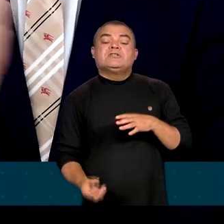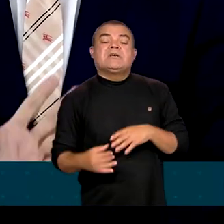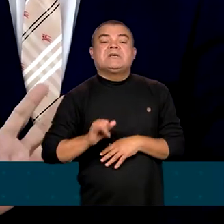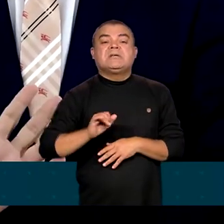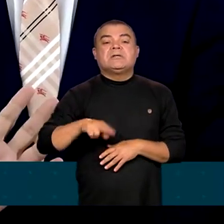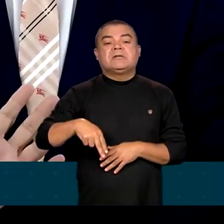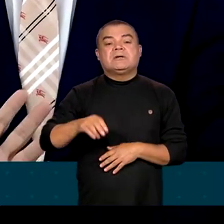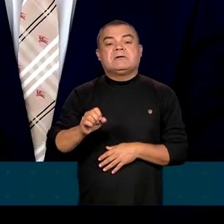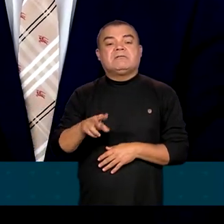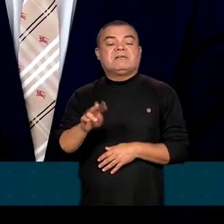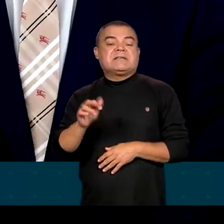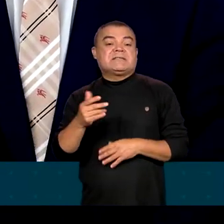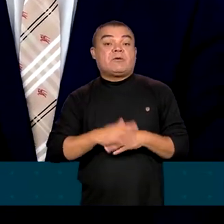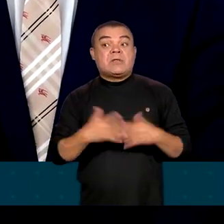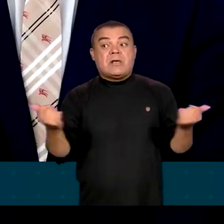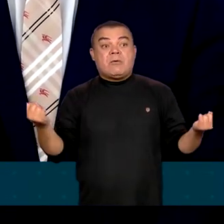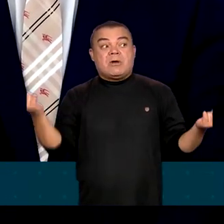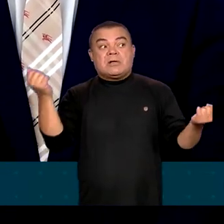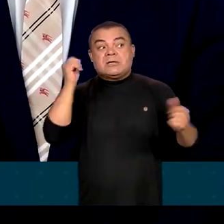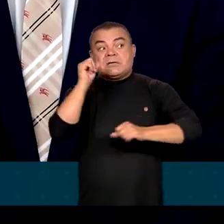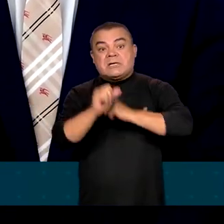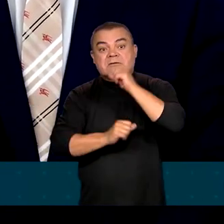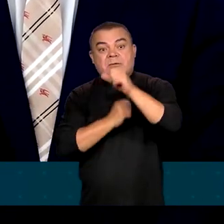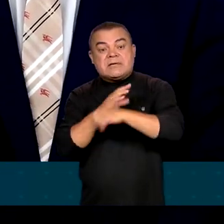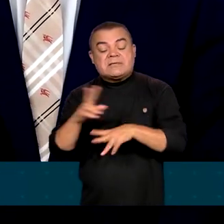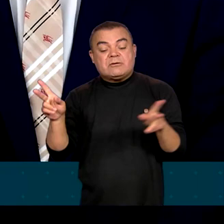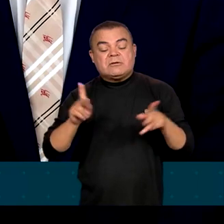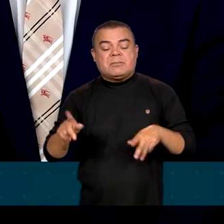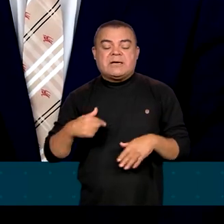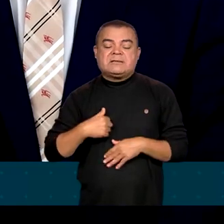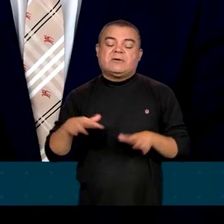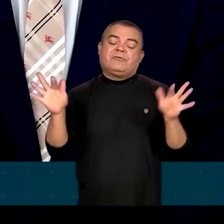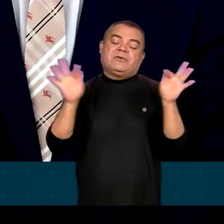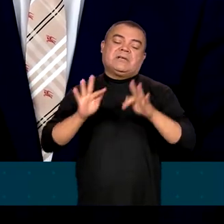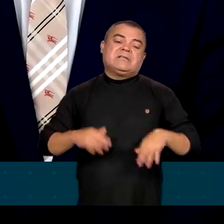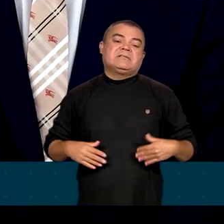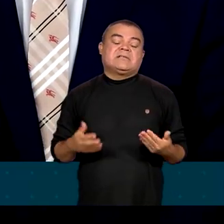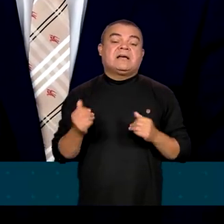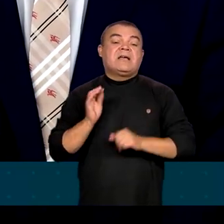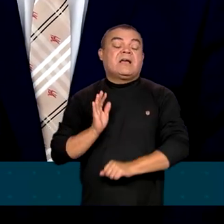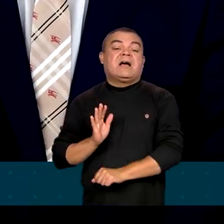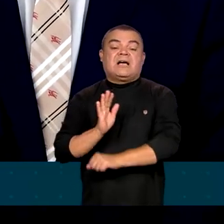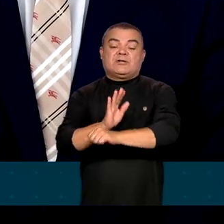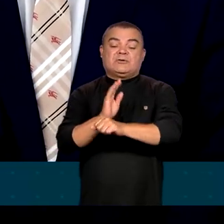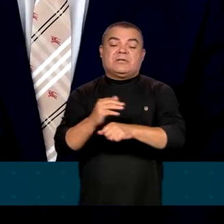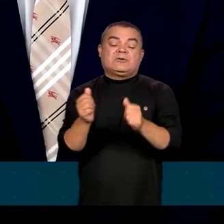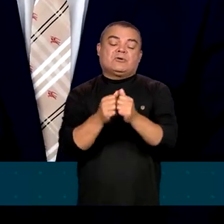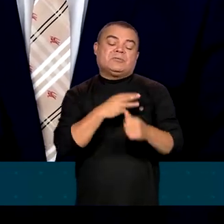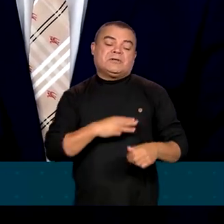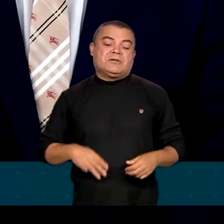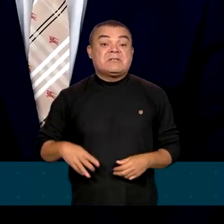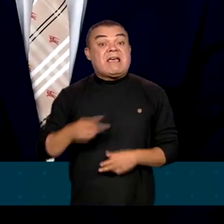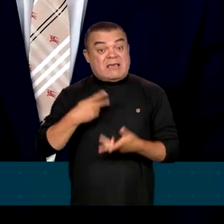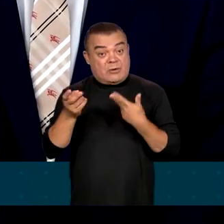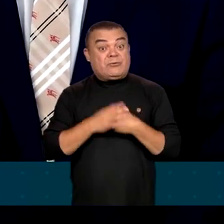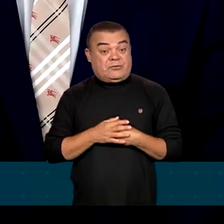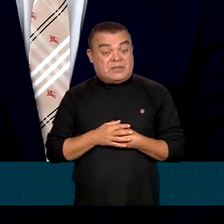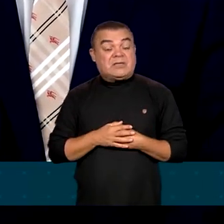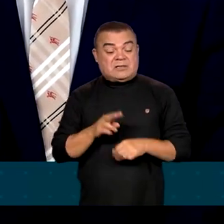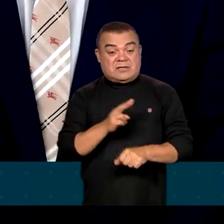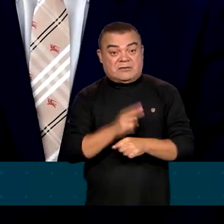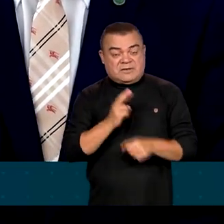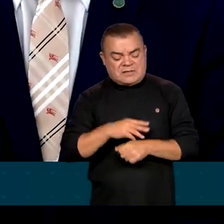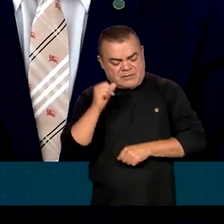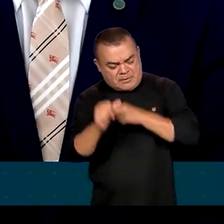virada de página. E eu estou muito feliz de estar ajudando com o ministro. Que eu vi ali a defesa dele de querer reformular o plano